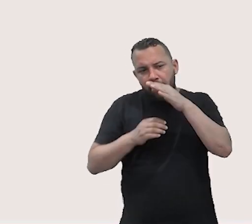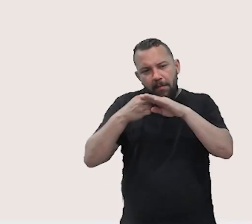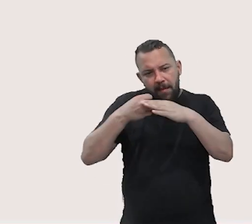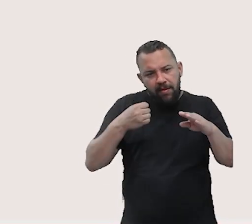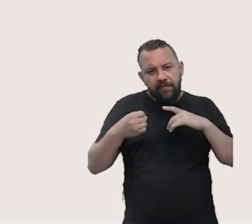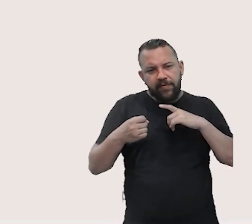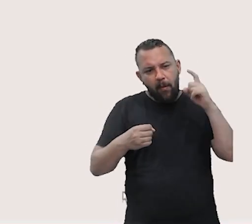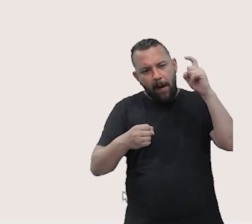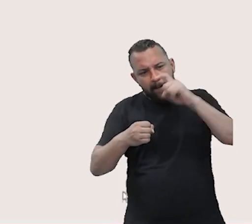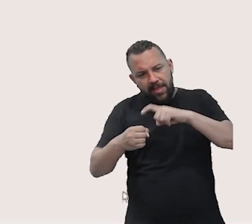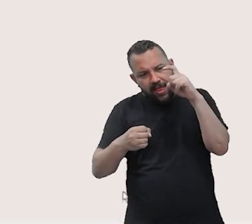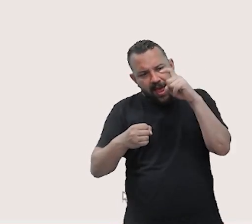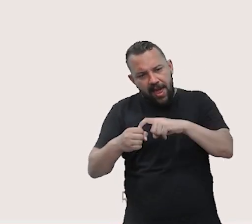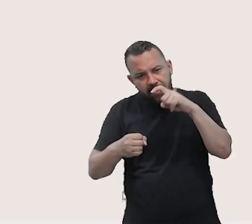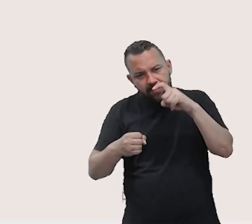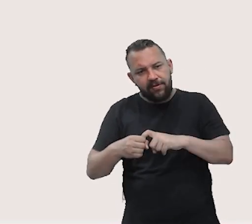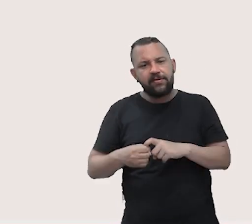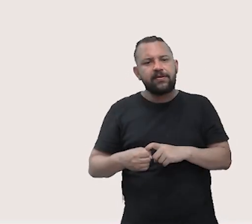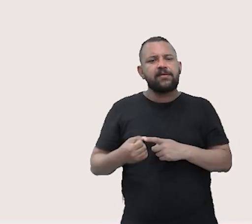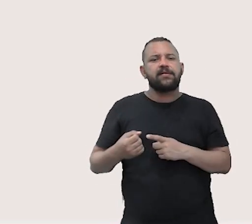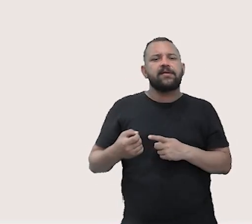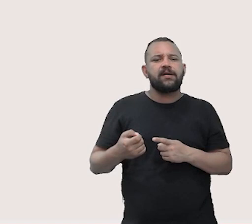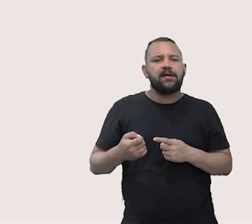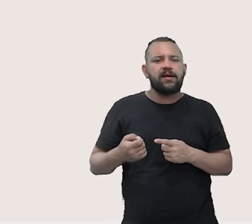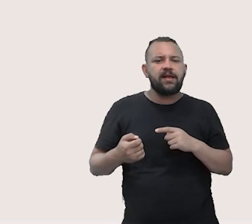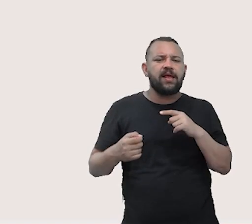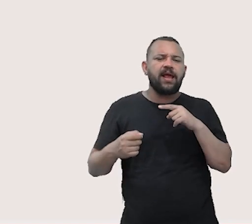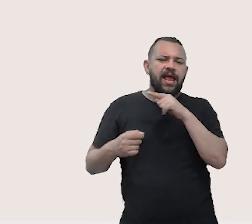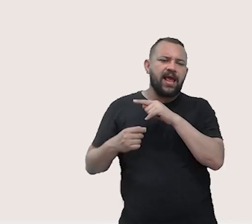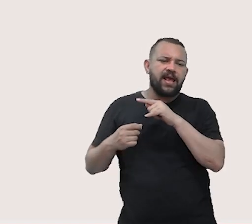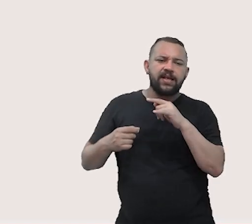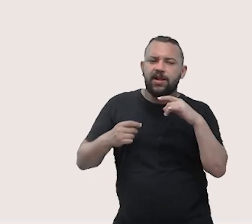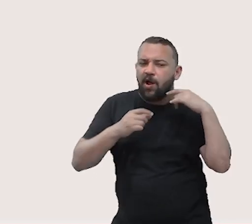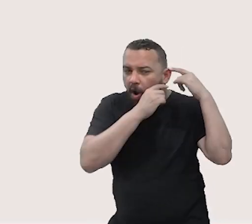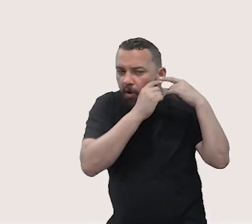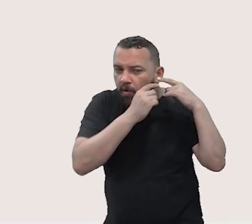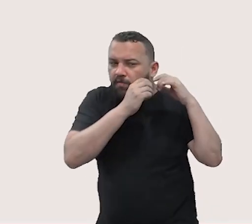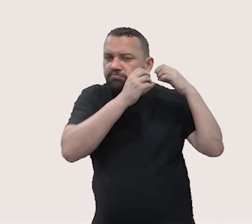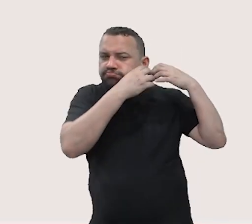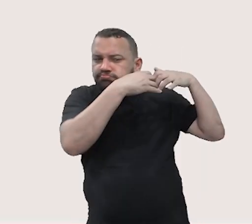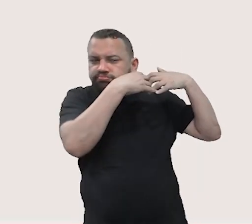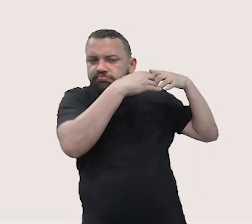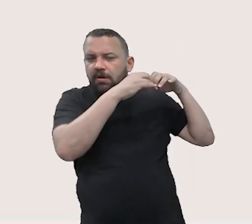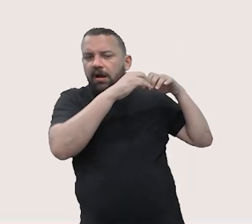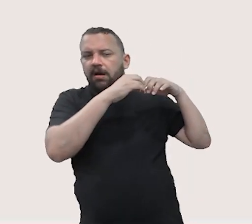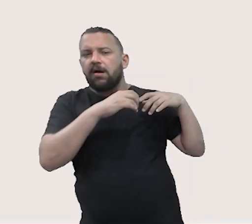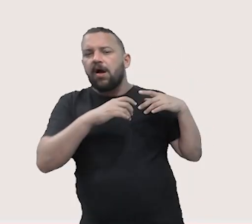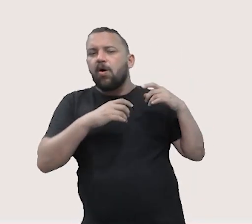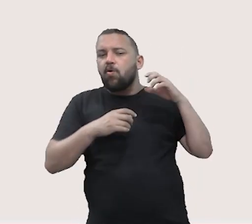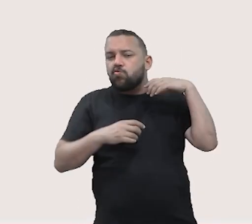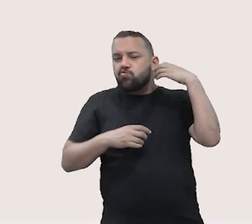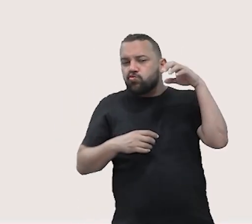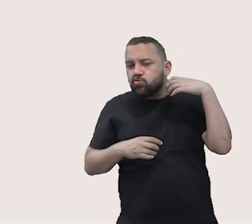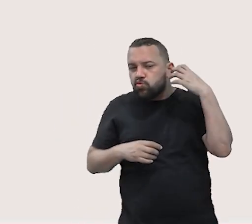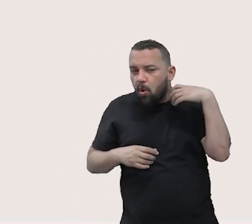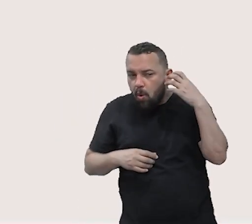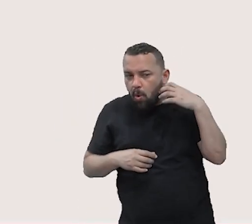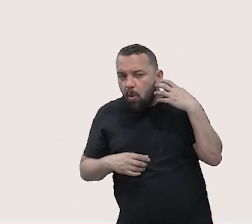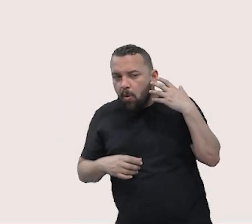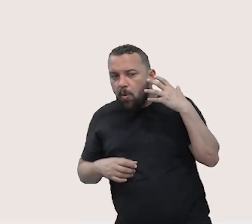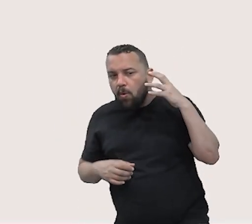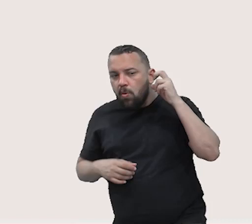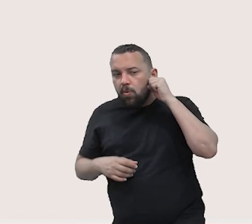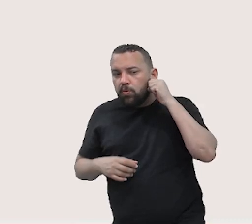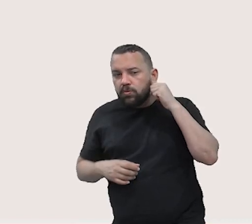martelo, a bigorna e o estribo. Dessa maneira, esses órgãos, eles vão fazer com que o som, no caso do ouvido